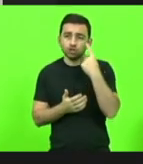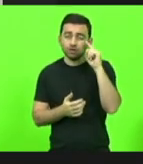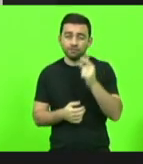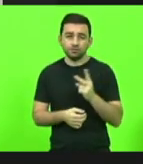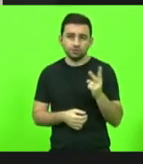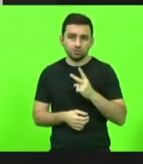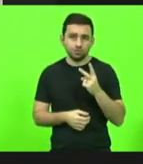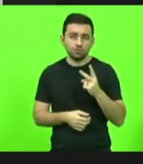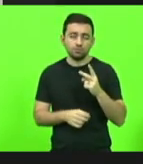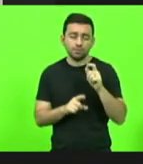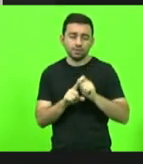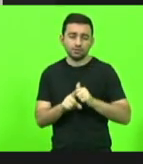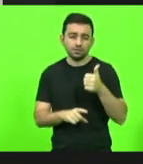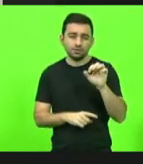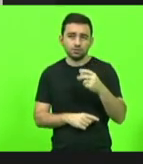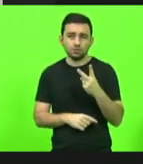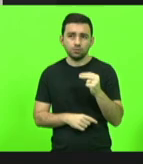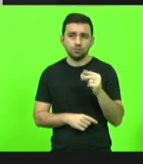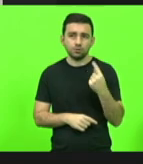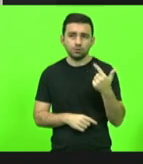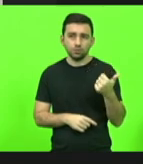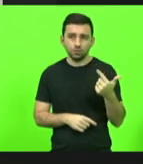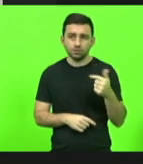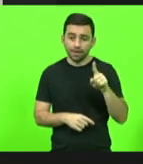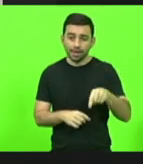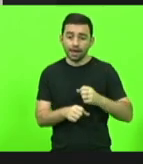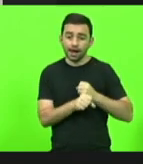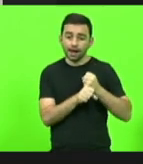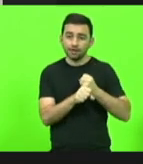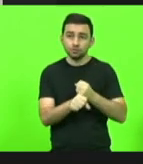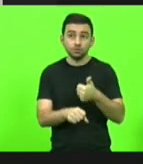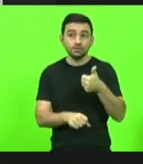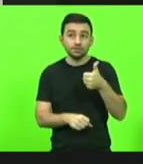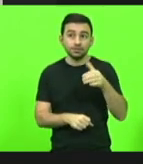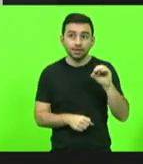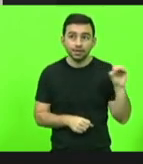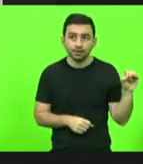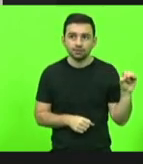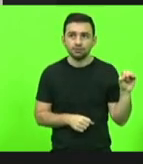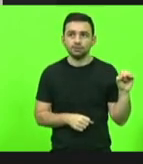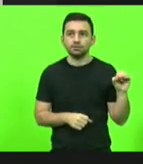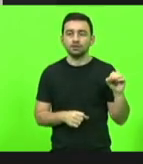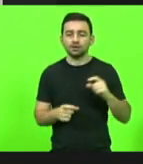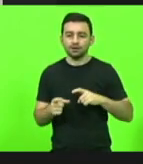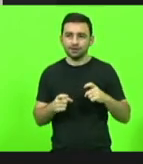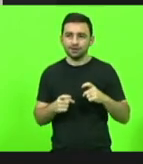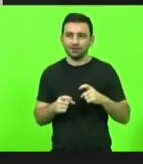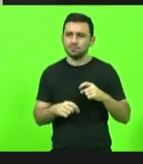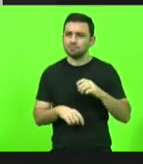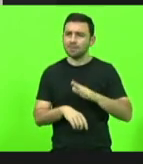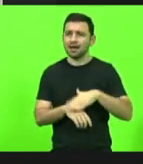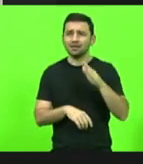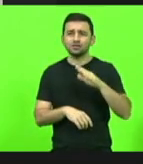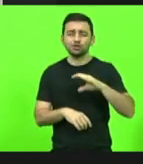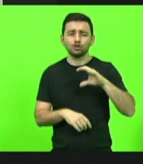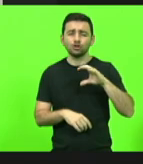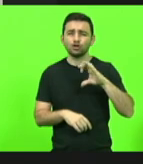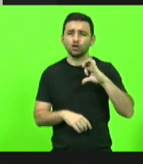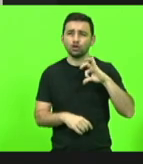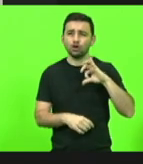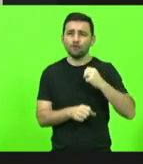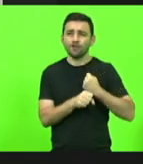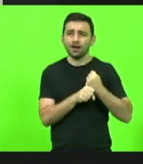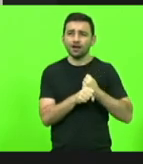10 de 2012 como a data do centenário do Contestado. E agora, já passados mais nove anos, nós já estamos